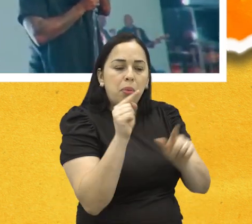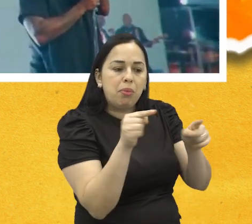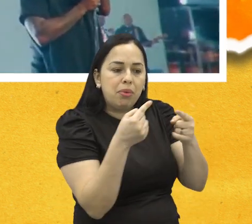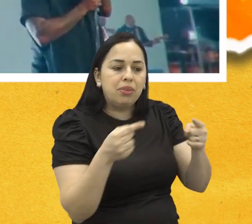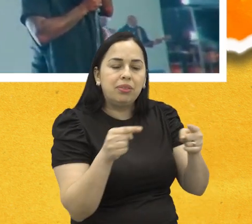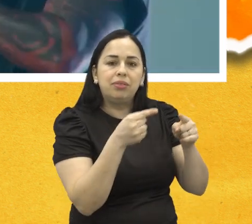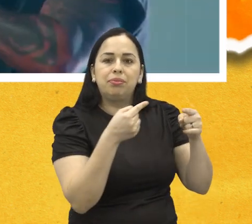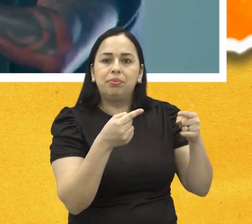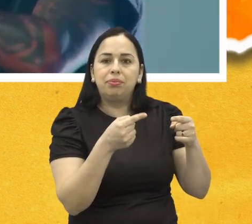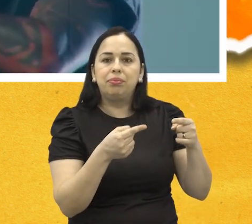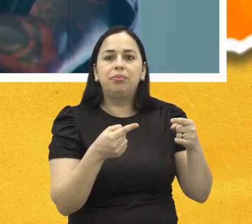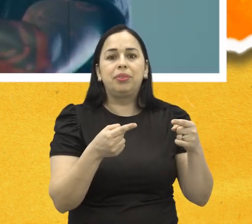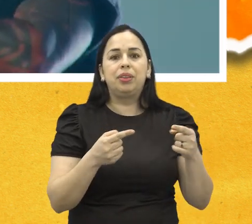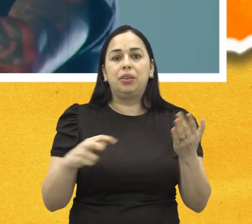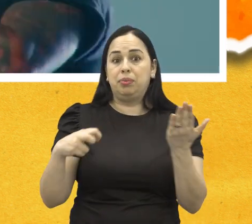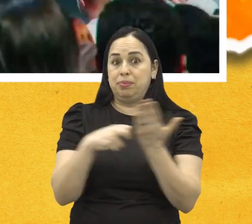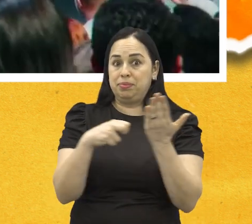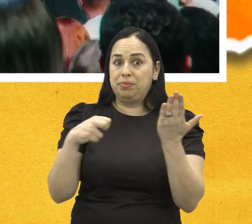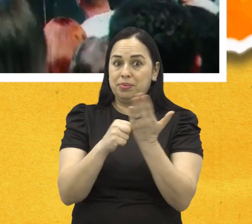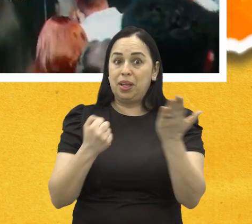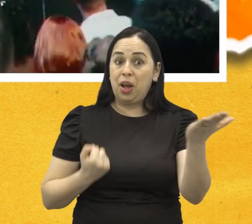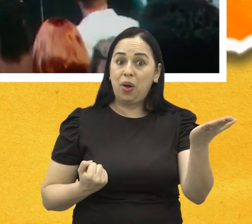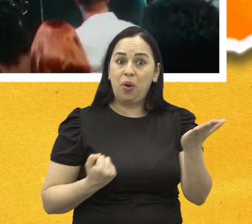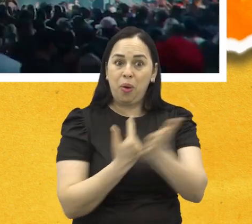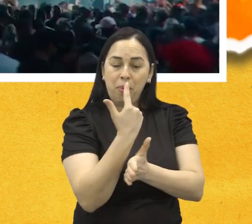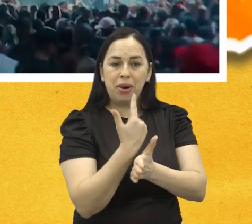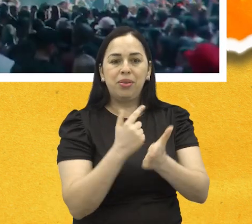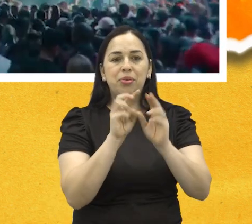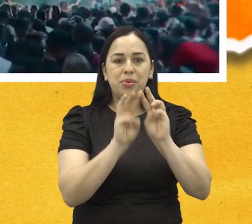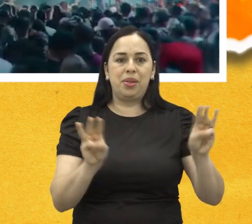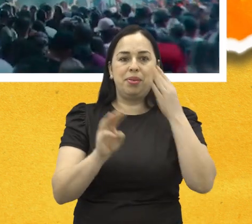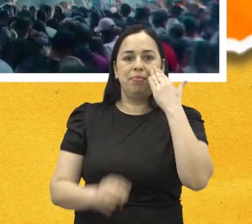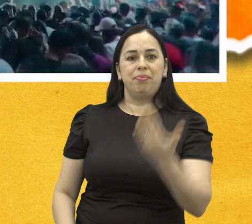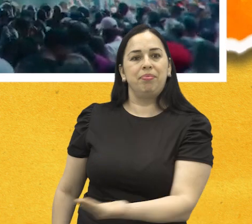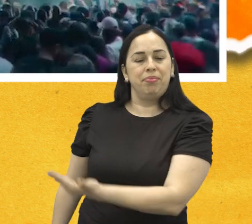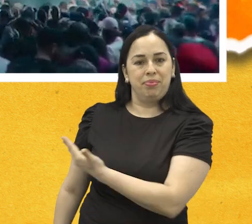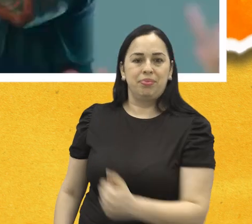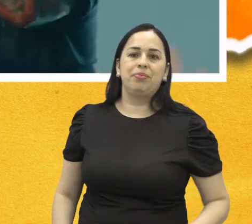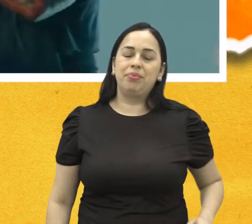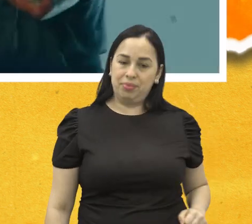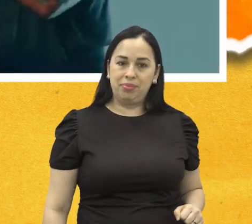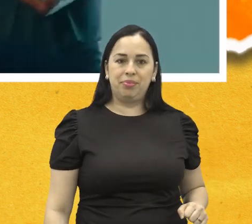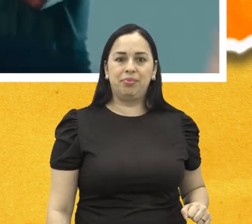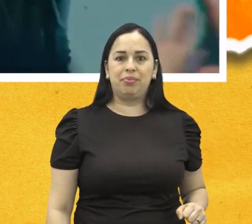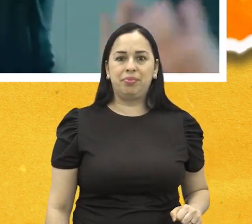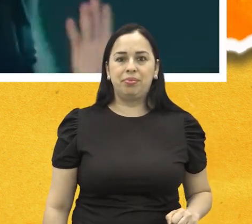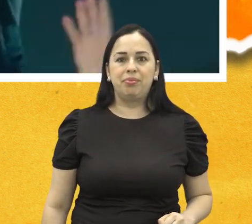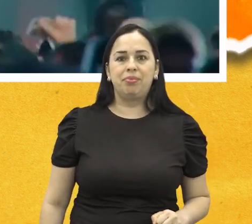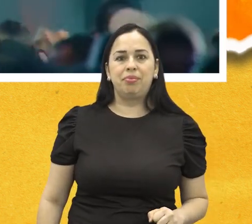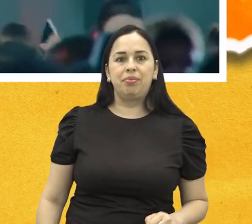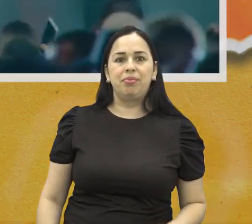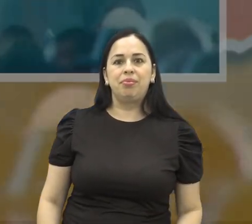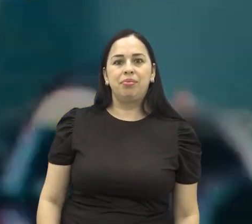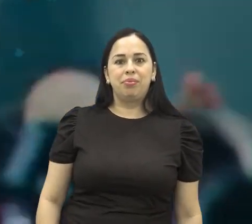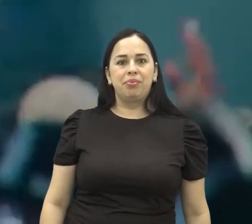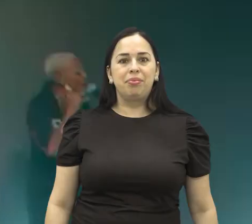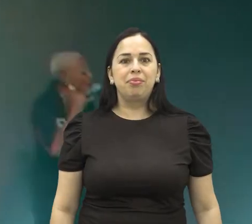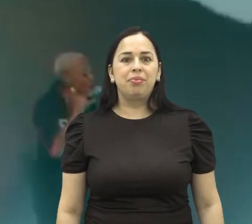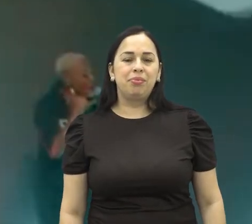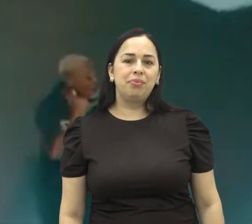álbum Mundo Paralelo. Os ingressos podem ser adquiridos pelo site ingressos10.com.br